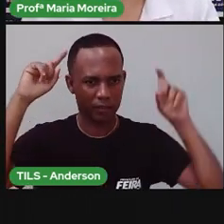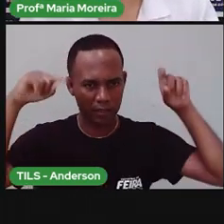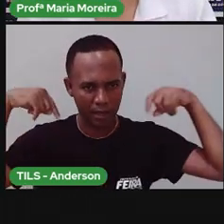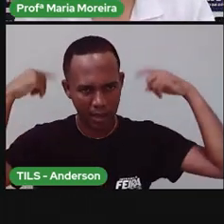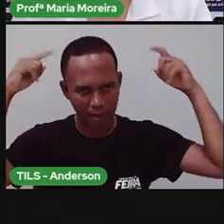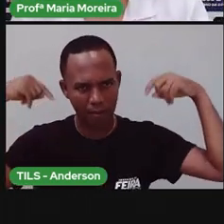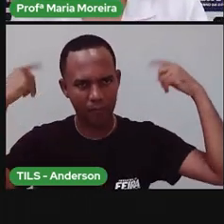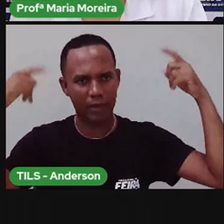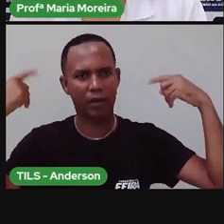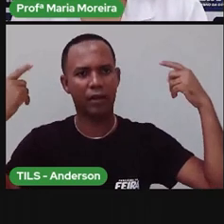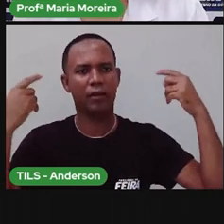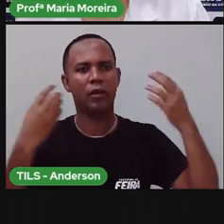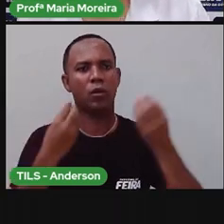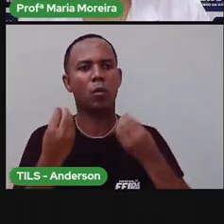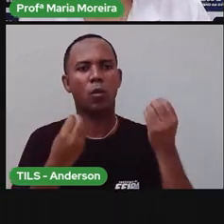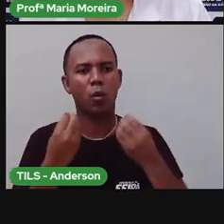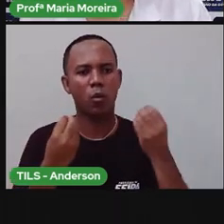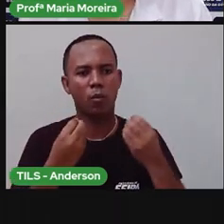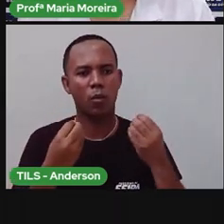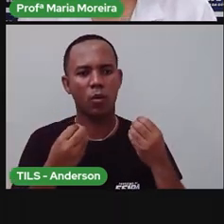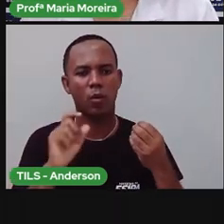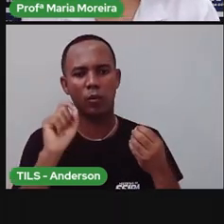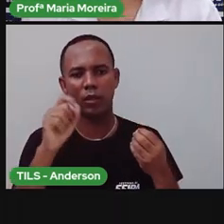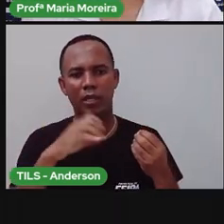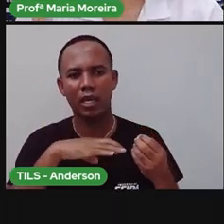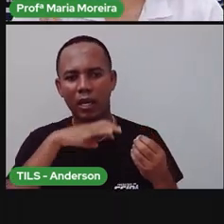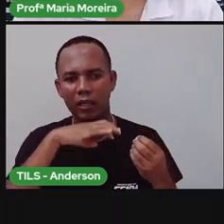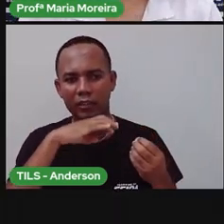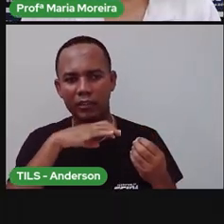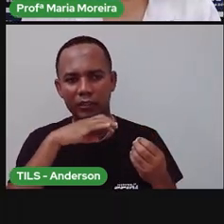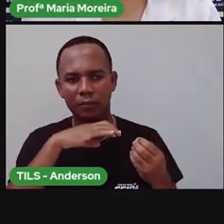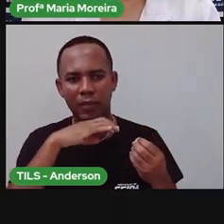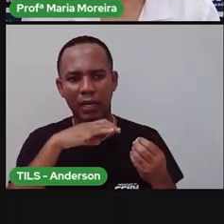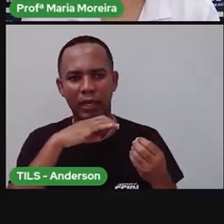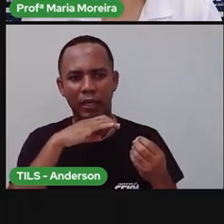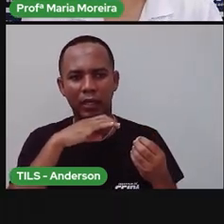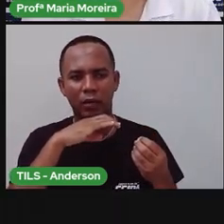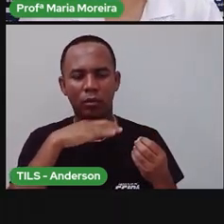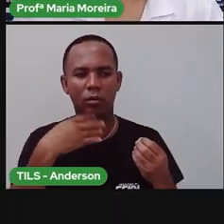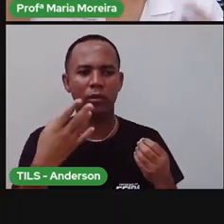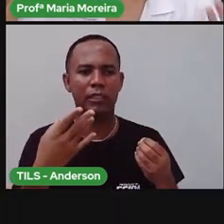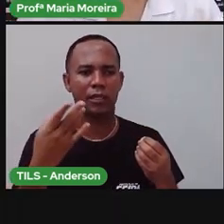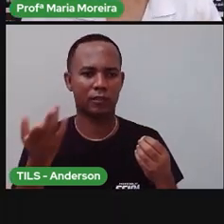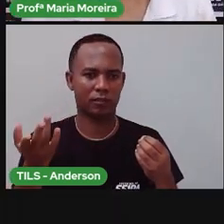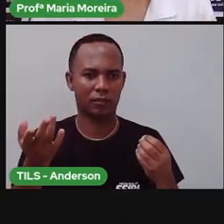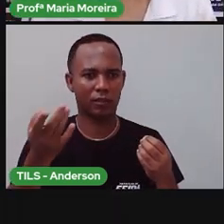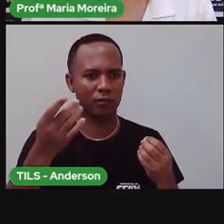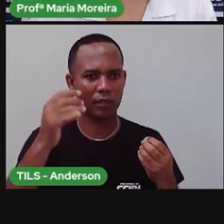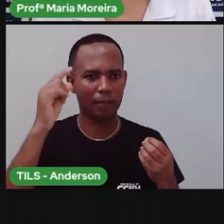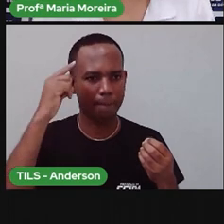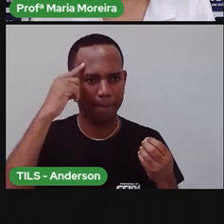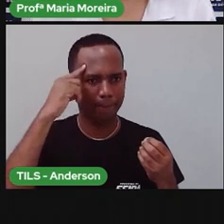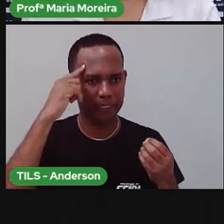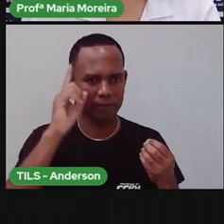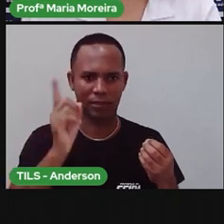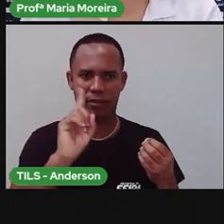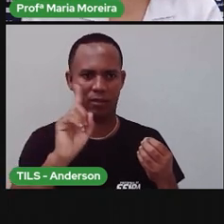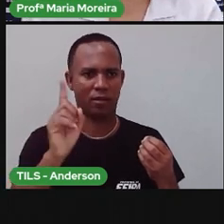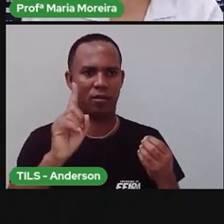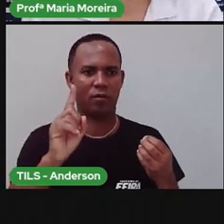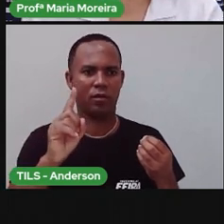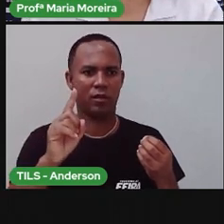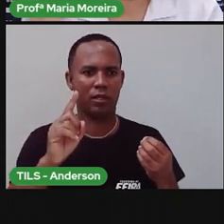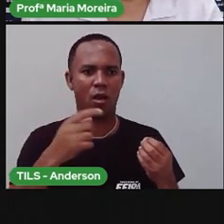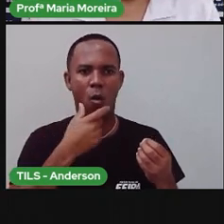animais tidos como irracionais. E o homem, por ser um ser racional, ele possui identidade e cultura. E é